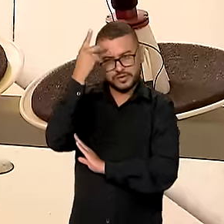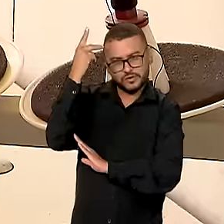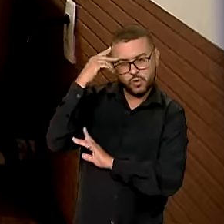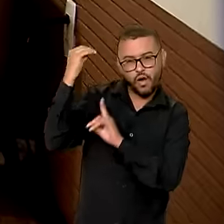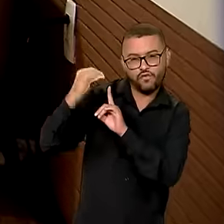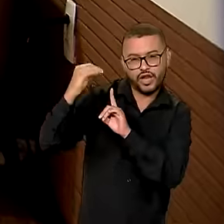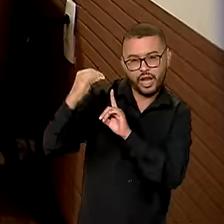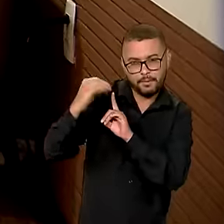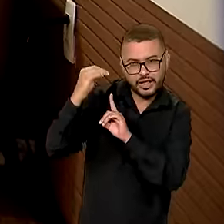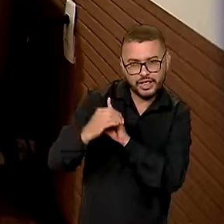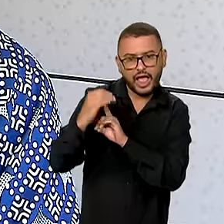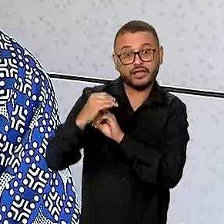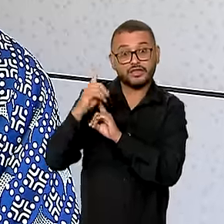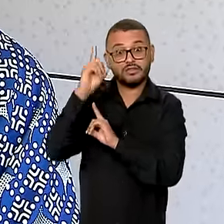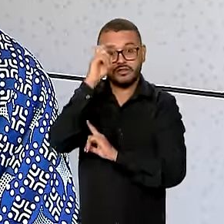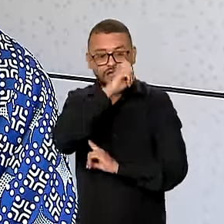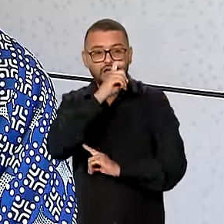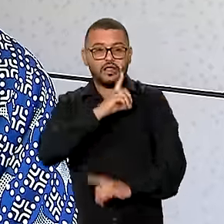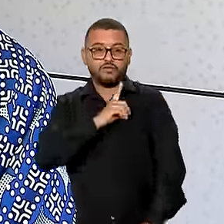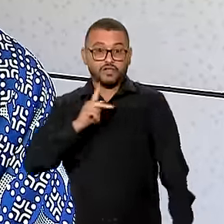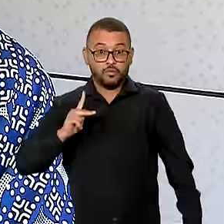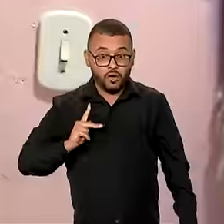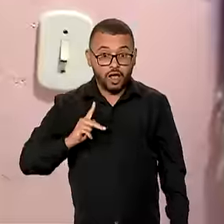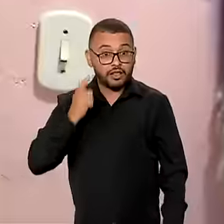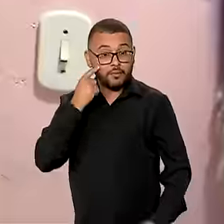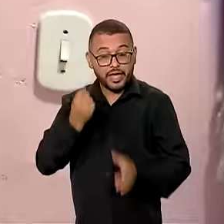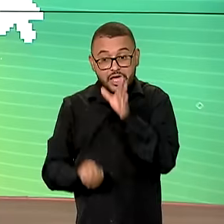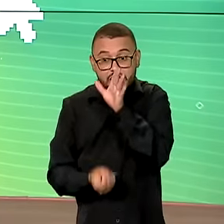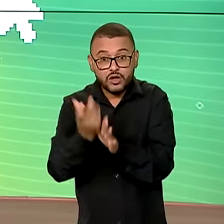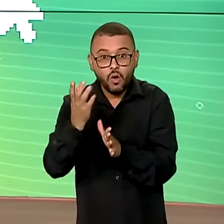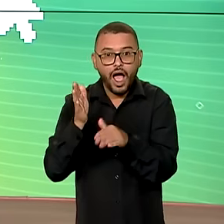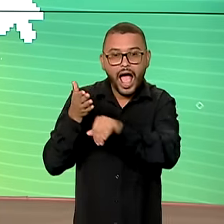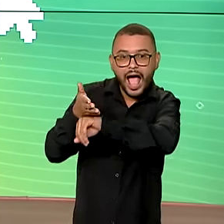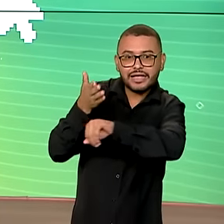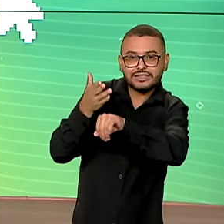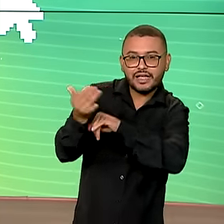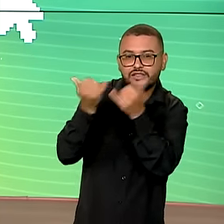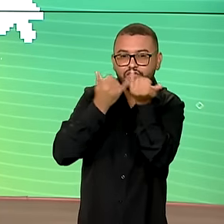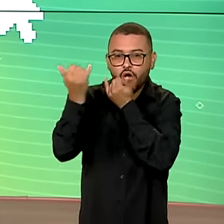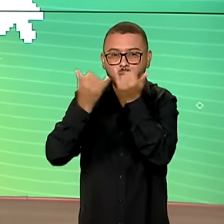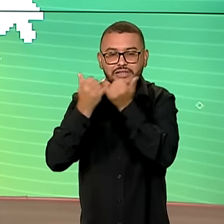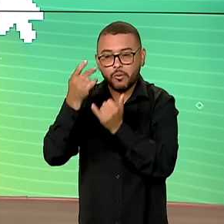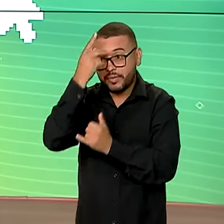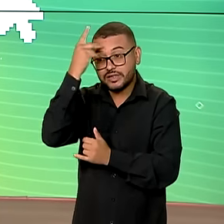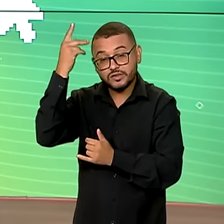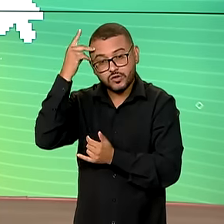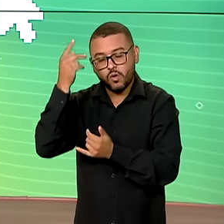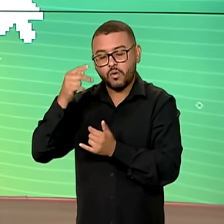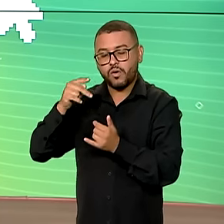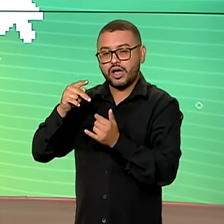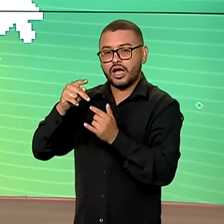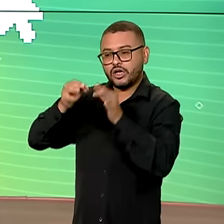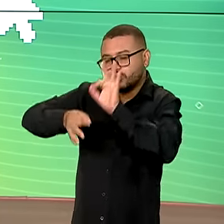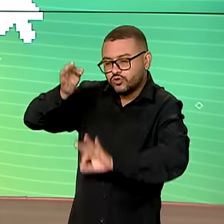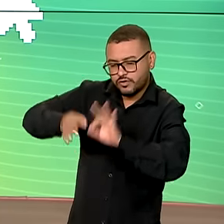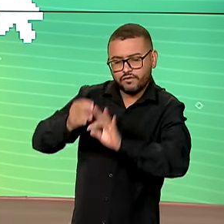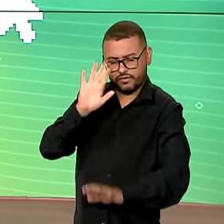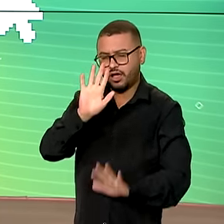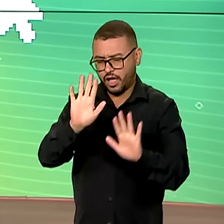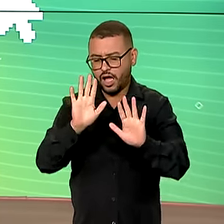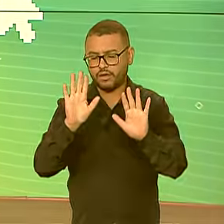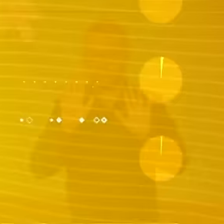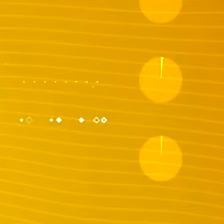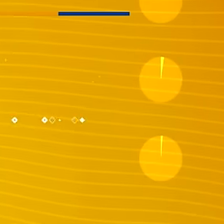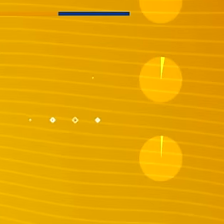de vulnerabilidade. E a Defensoria Pública amplia o acesso de pessoas de baixa renda à justiça. A gente volta em